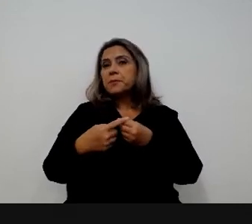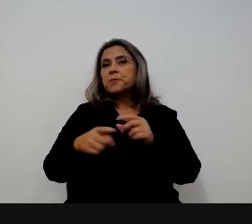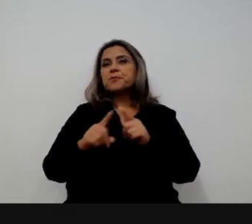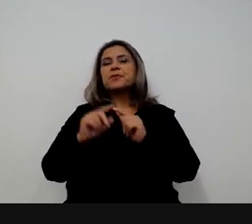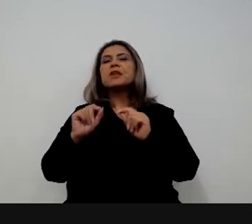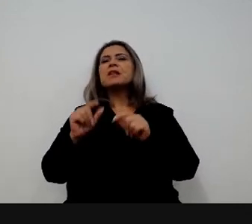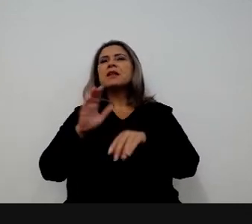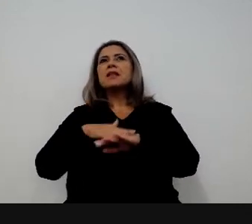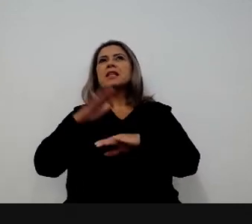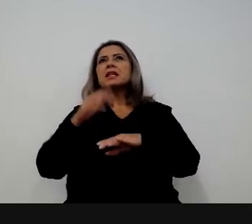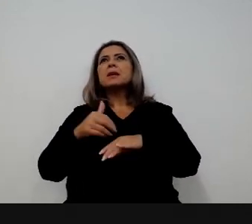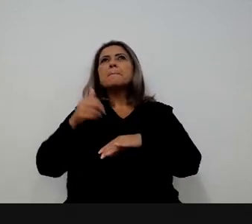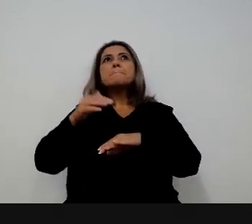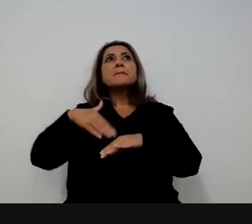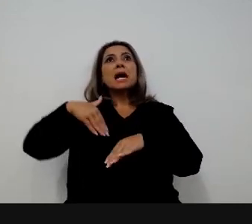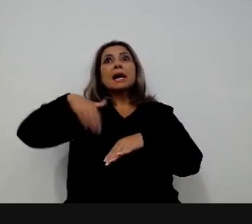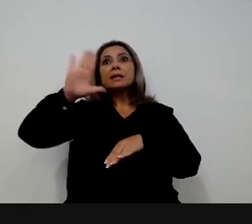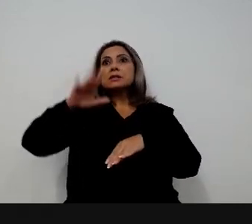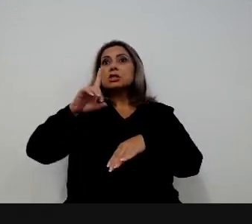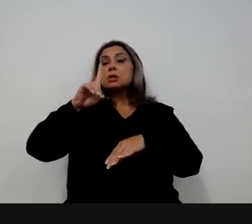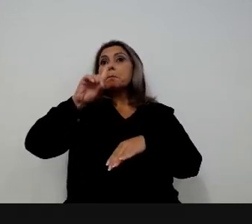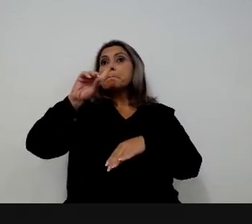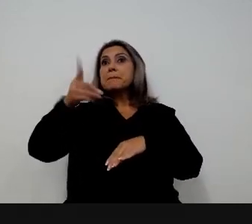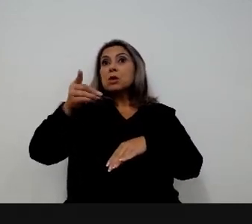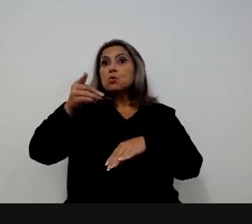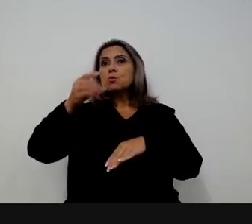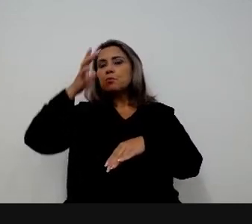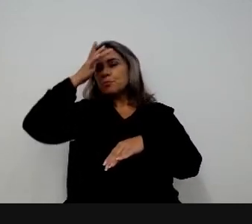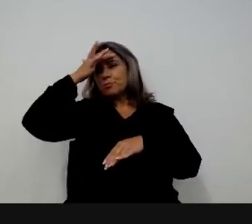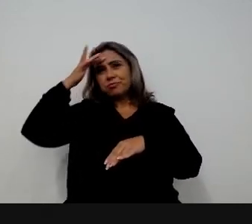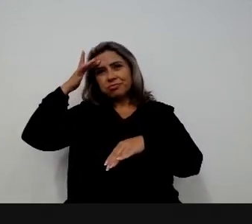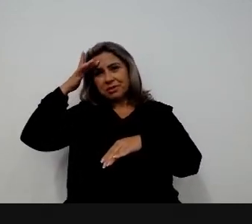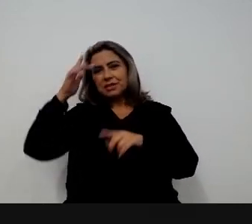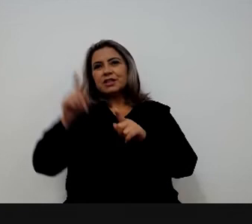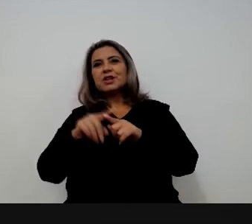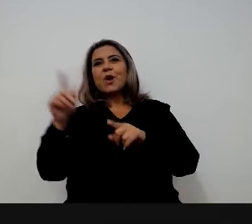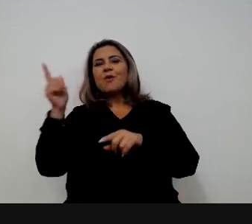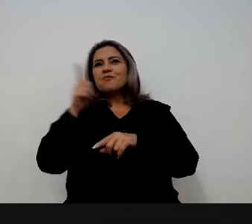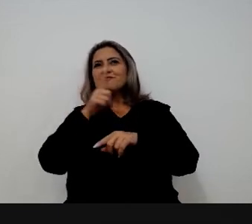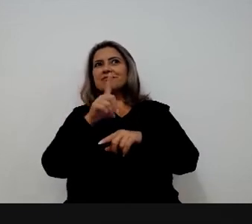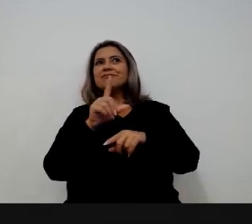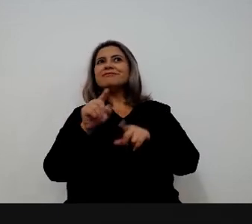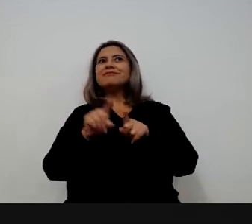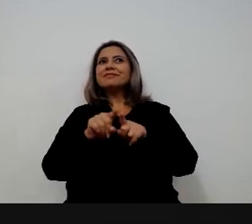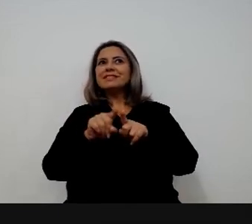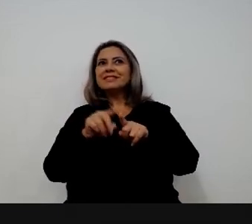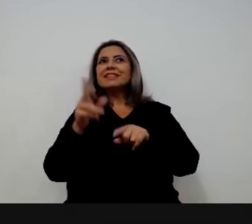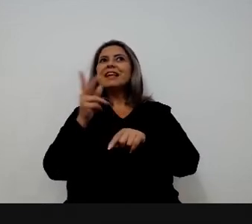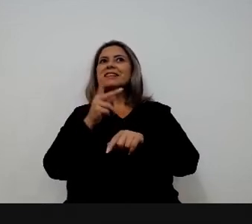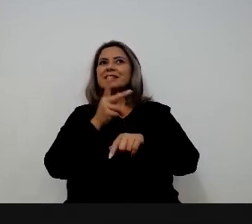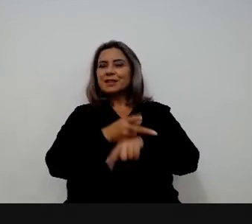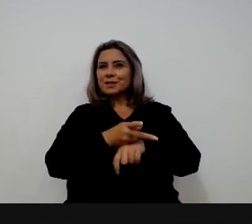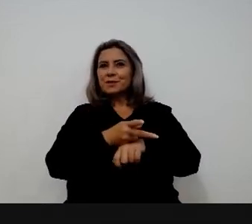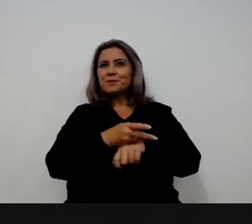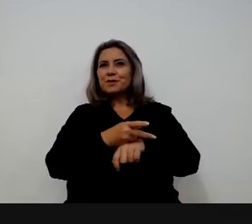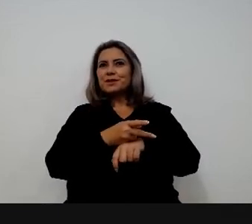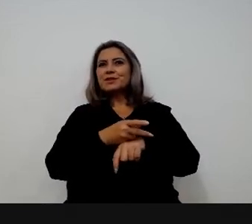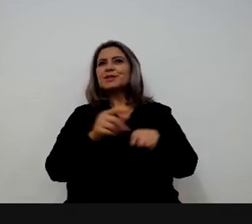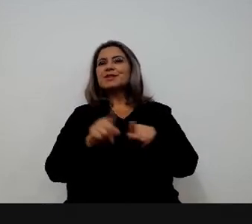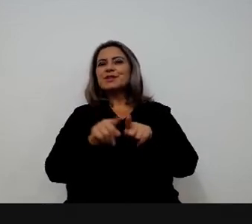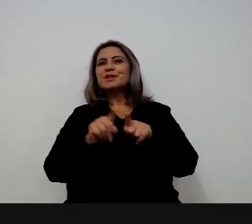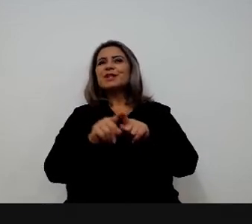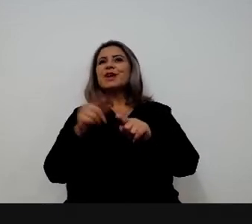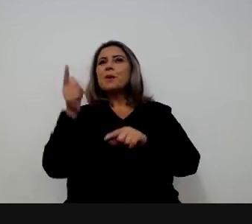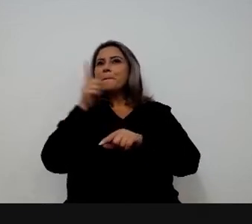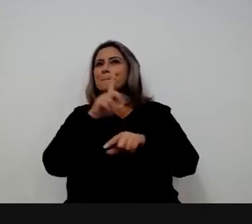só nesse grupo mais de mil líderes e foi um programa que a gente tem também a sorte de ter o prêmio Team of the Year da A Political